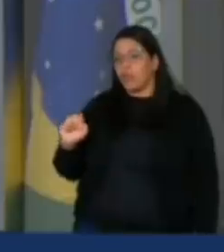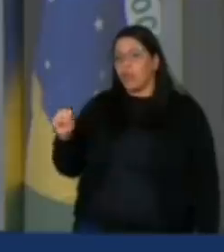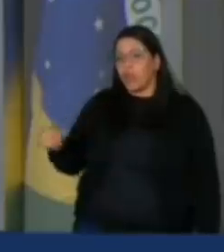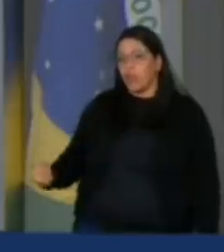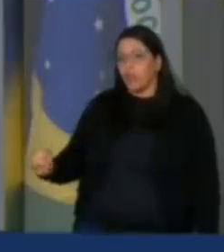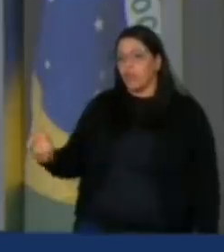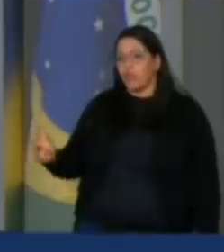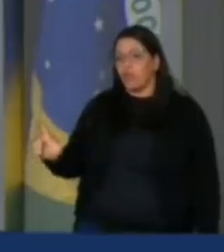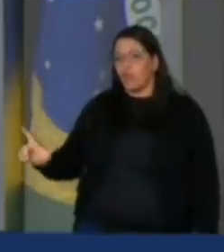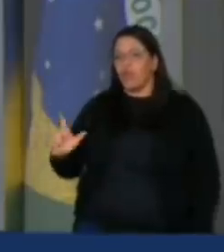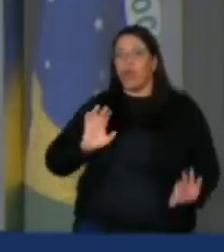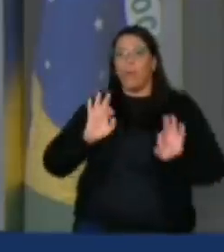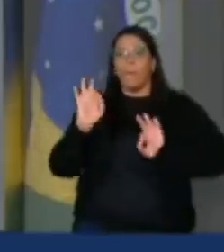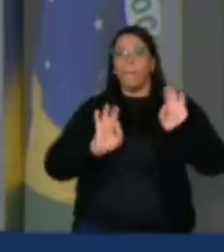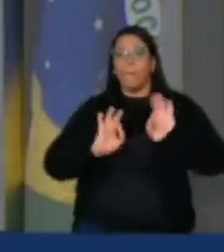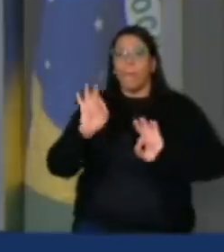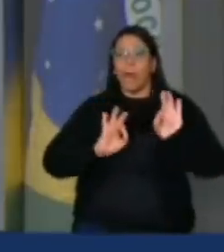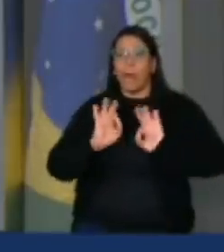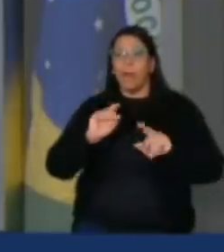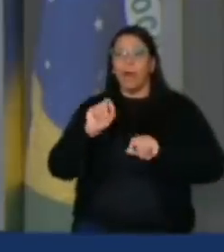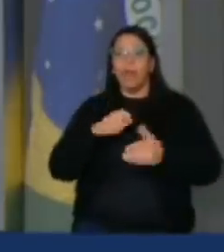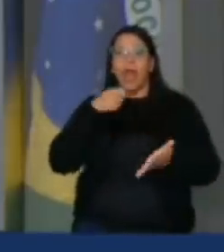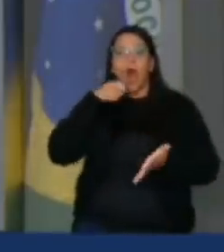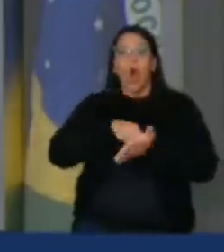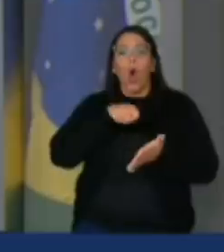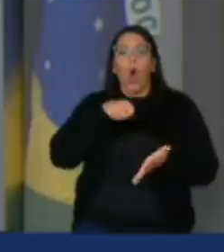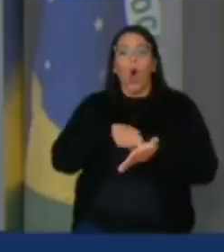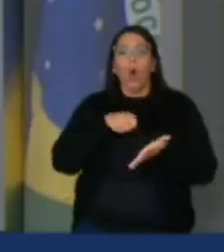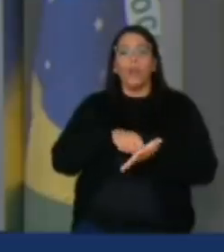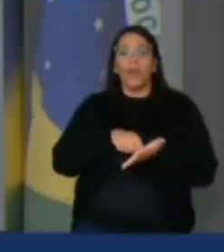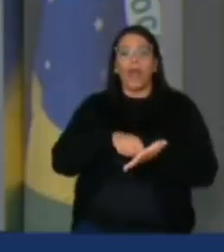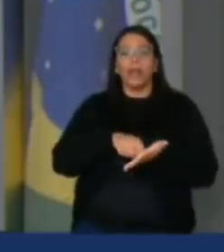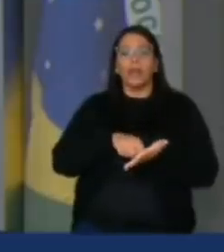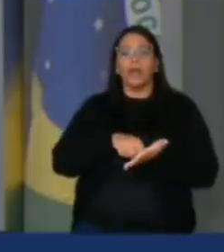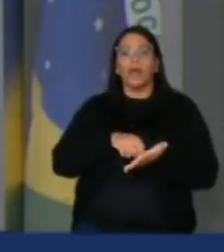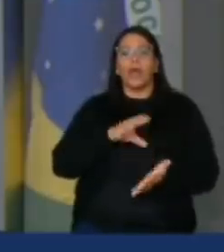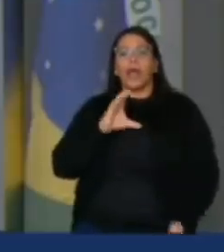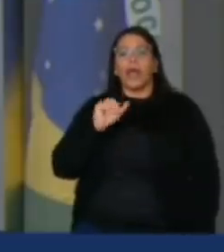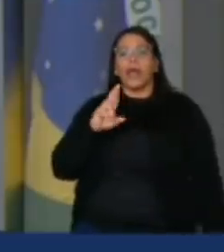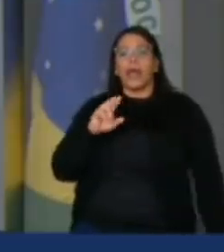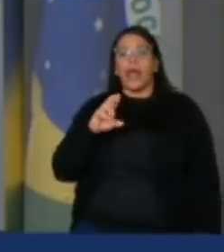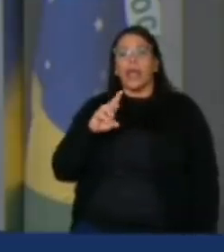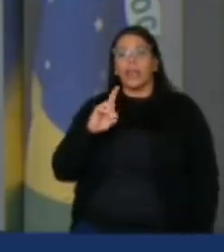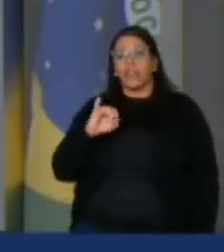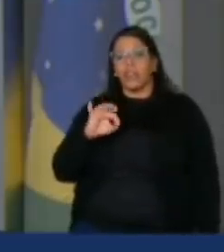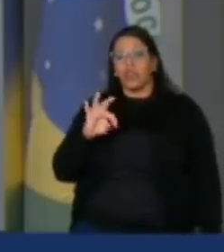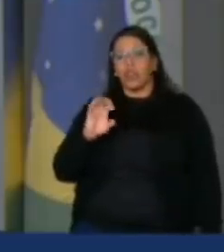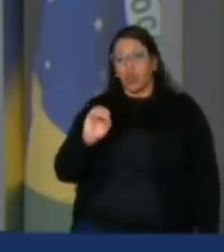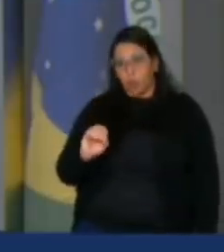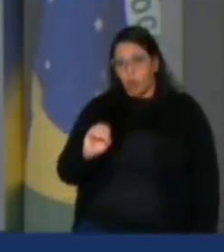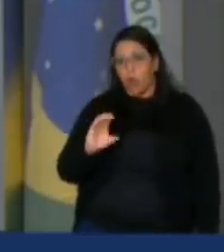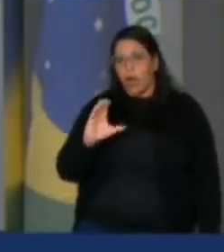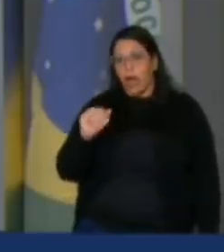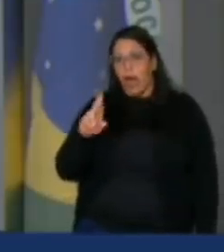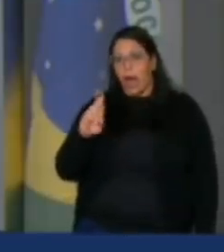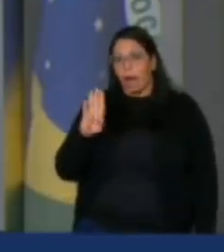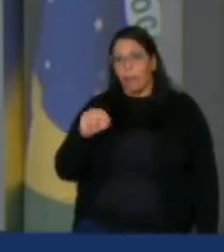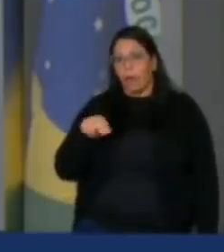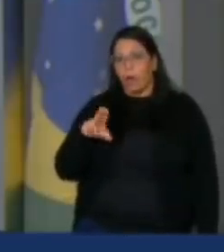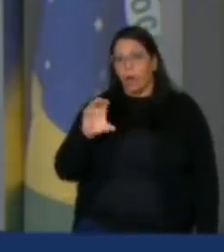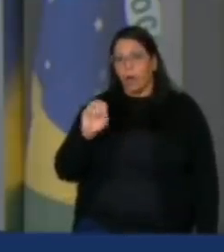poder receber essa obrigatoriedade do crédito de carbono, do mercado de carbono. Porém, as